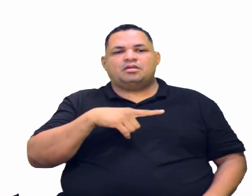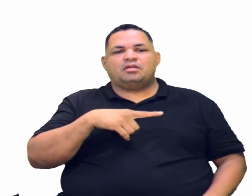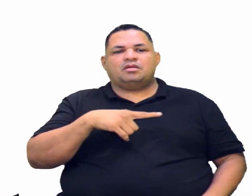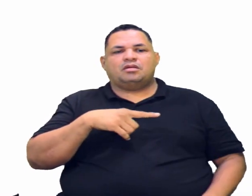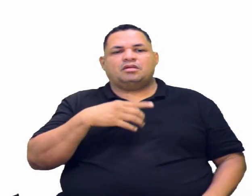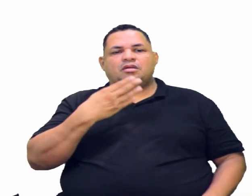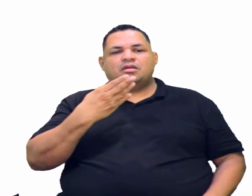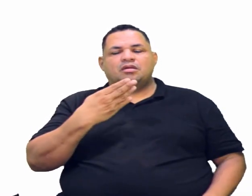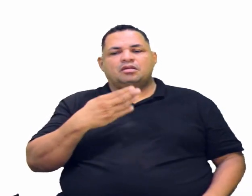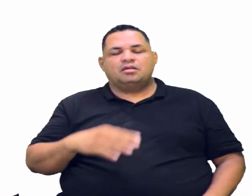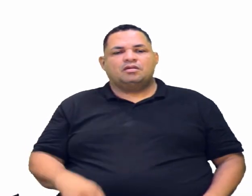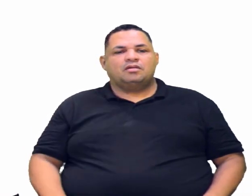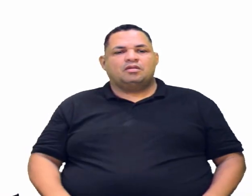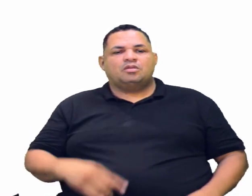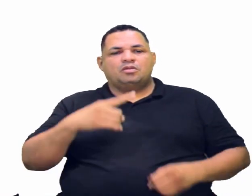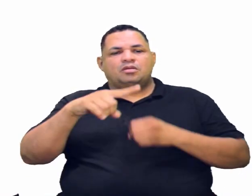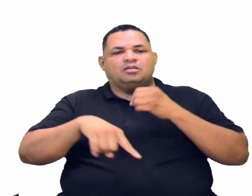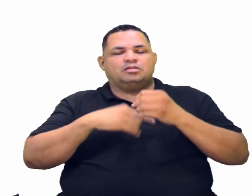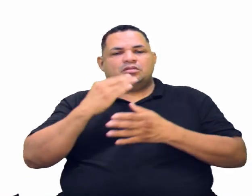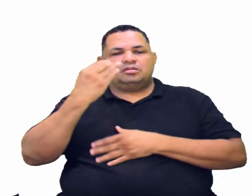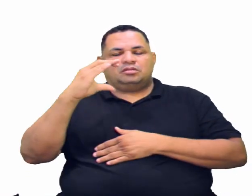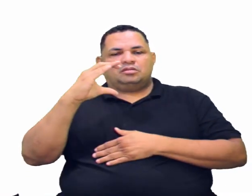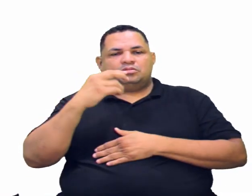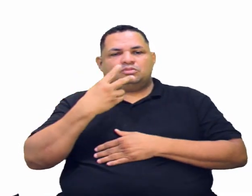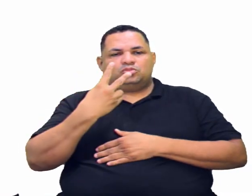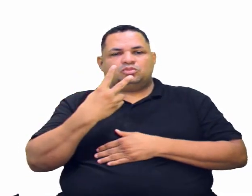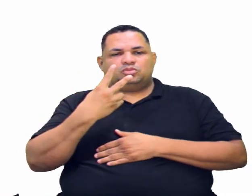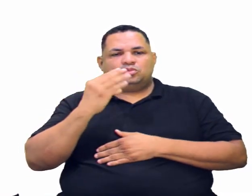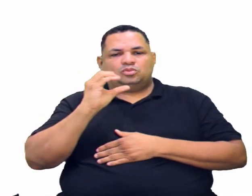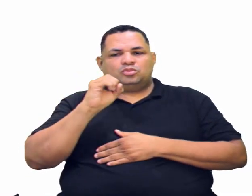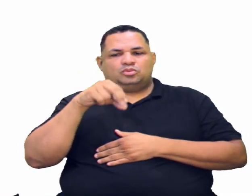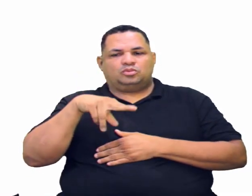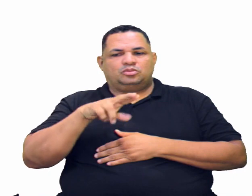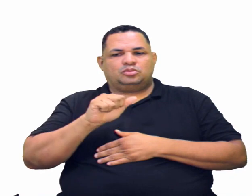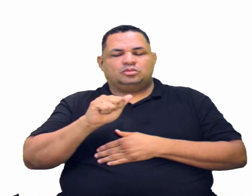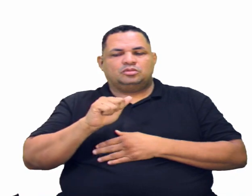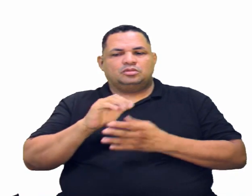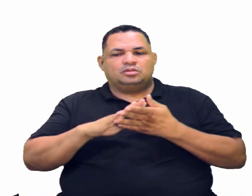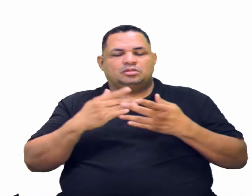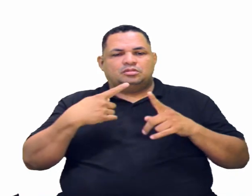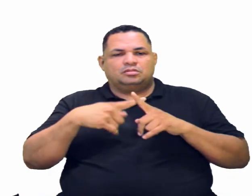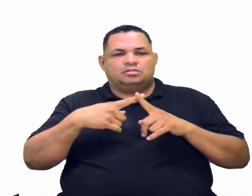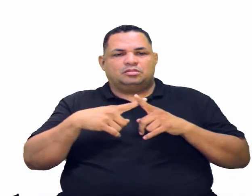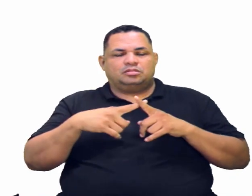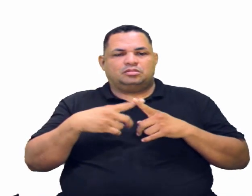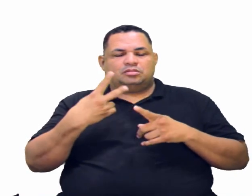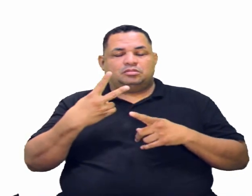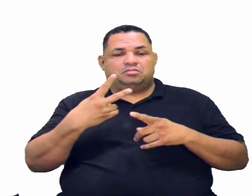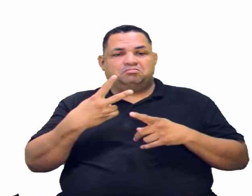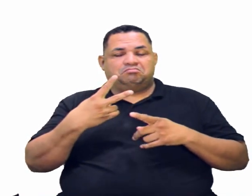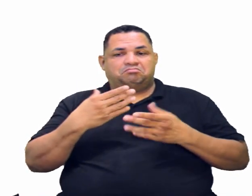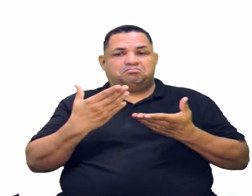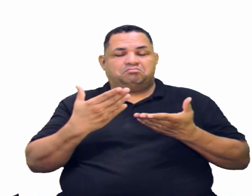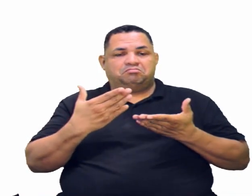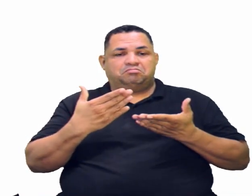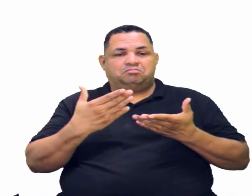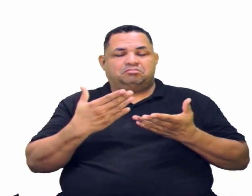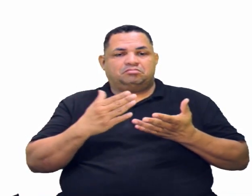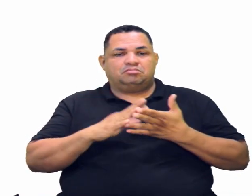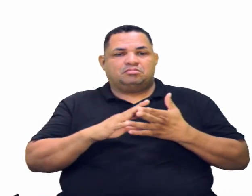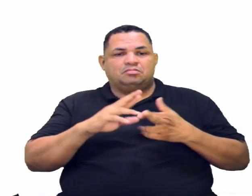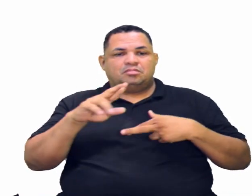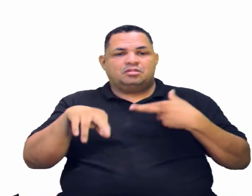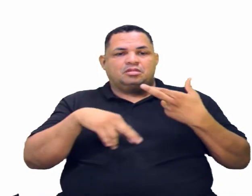está dizendo que é 4 átomos de carbono. 2-ona, porque no 2 era a hidroxila, na